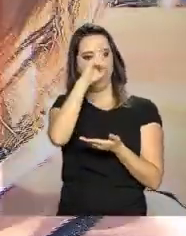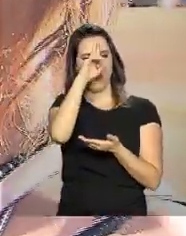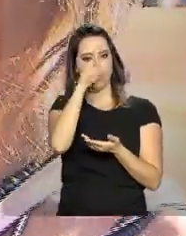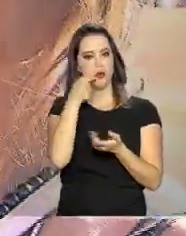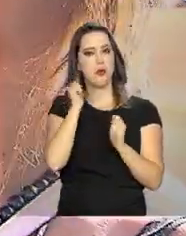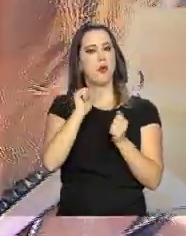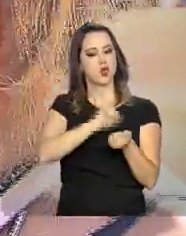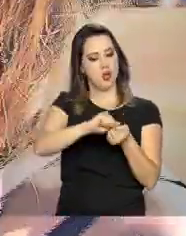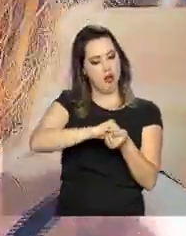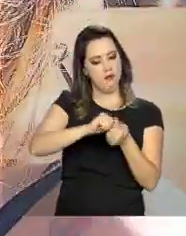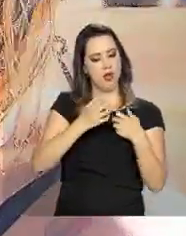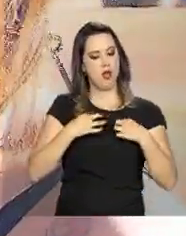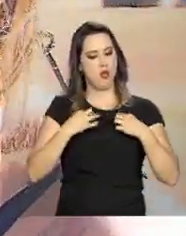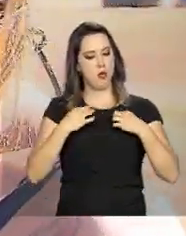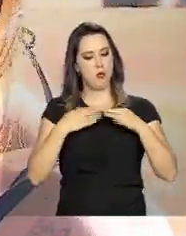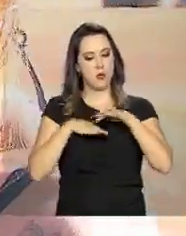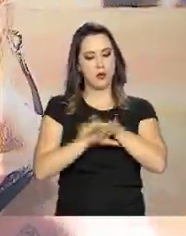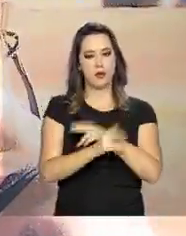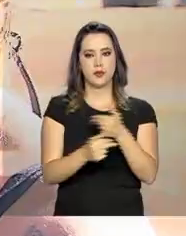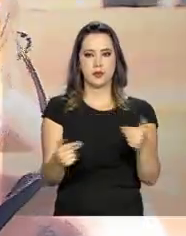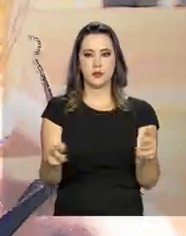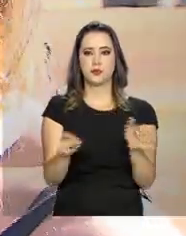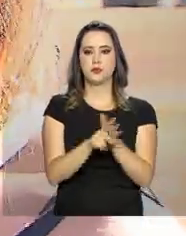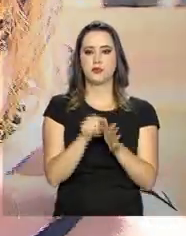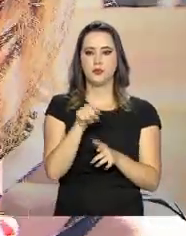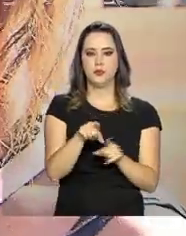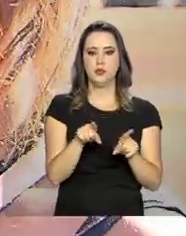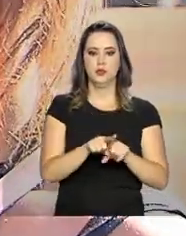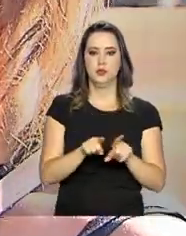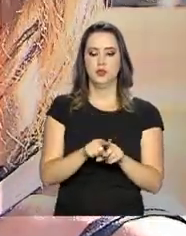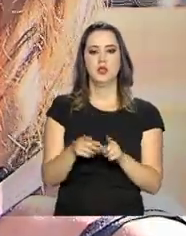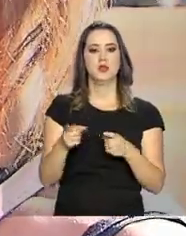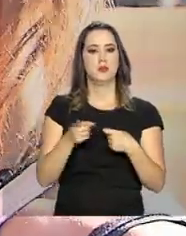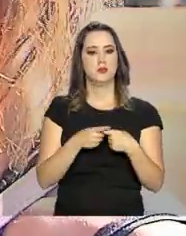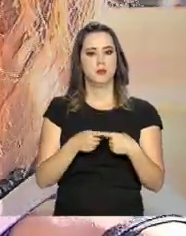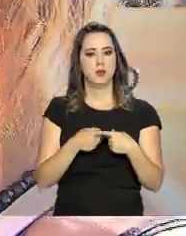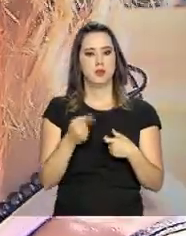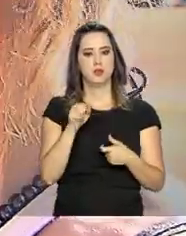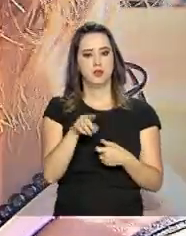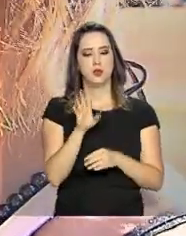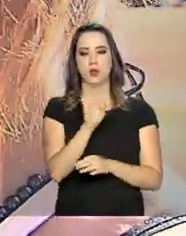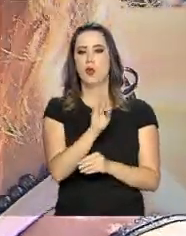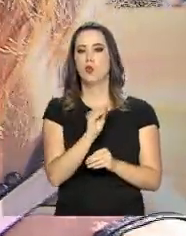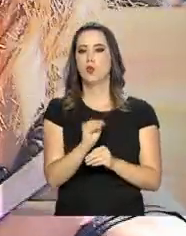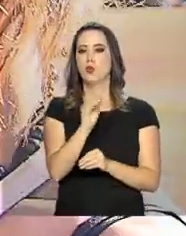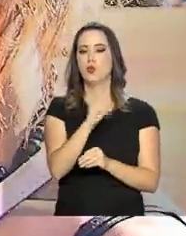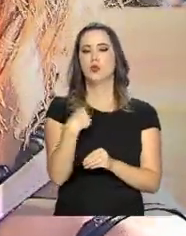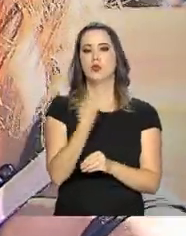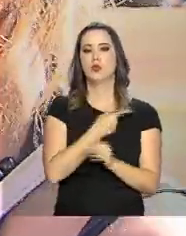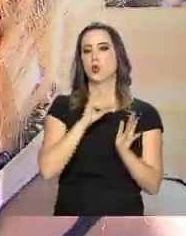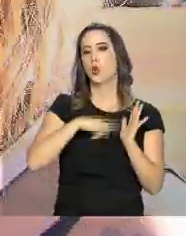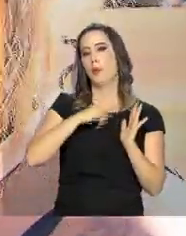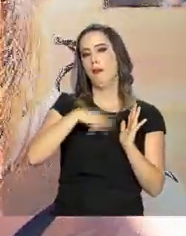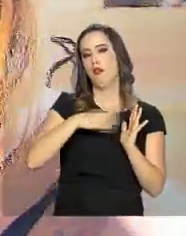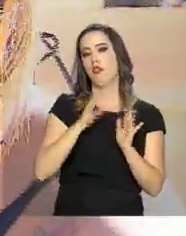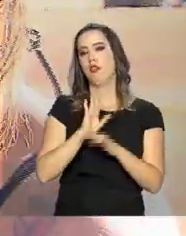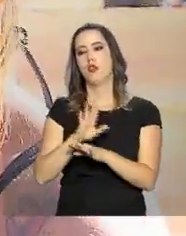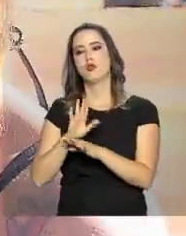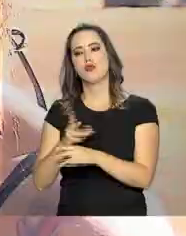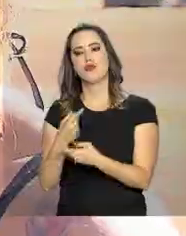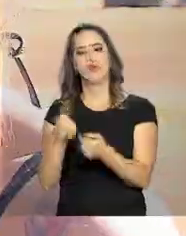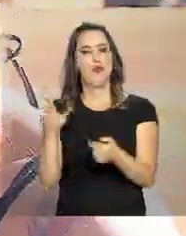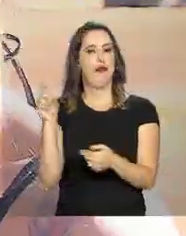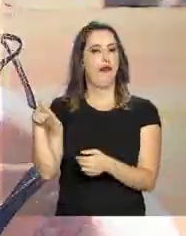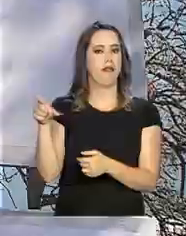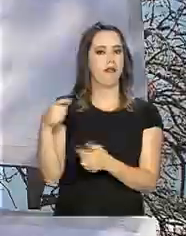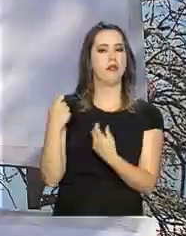Tem como a gente lavar a roupa, guardar as nossas pertences. E também tem médico. Eles ajudam com documentação, essas coisas, benefícios